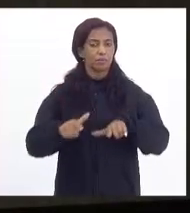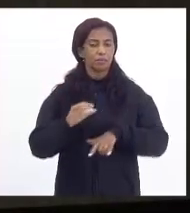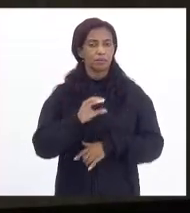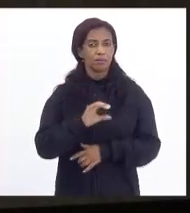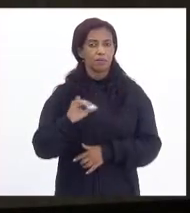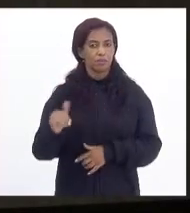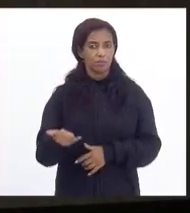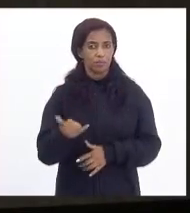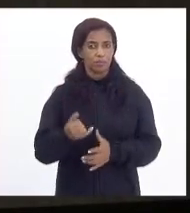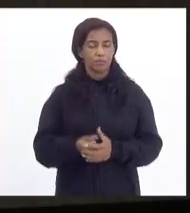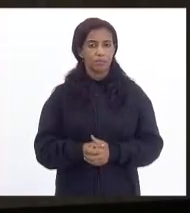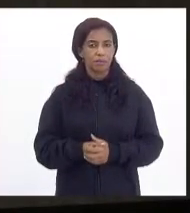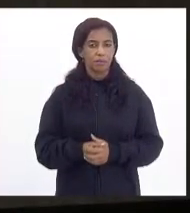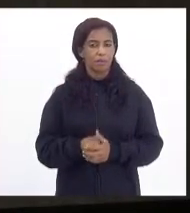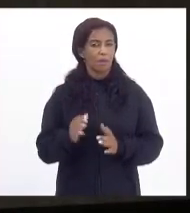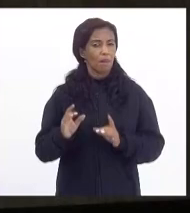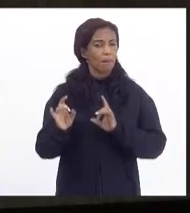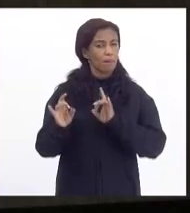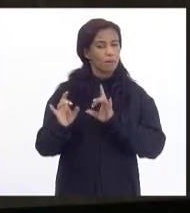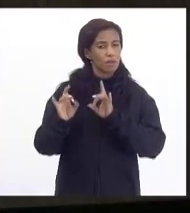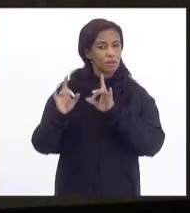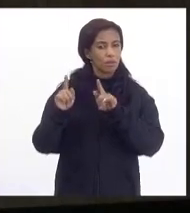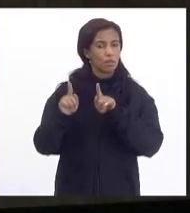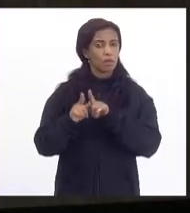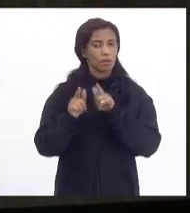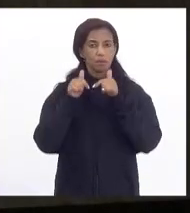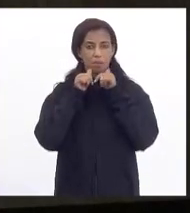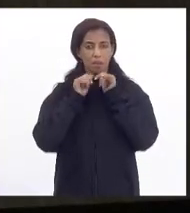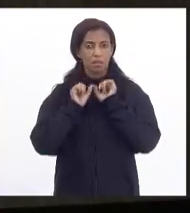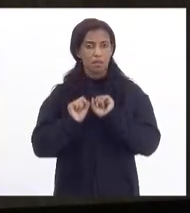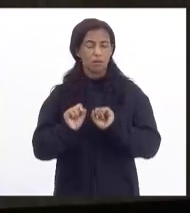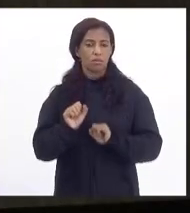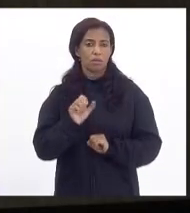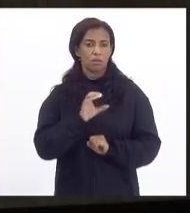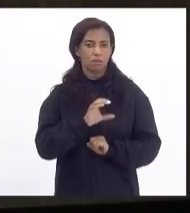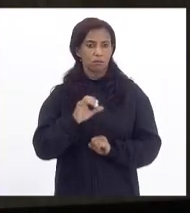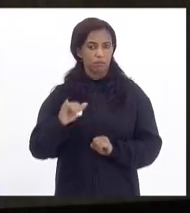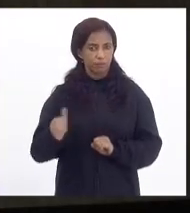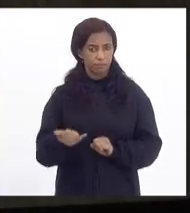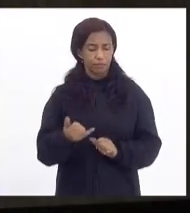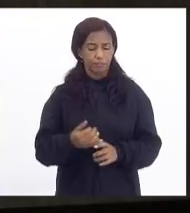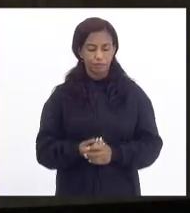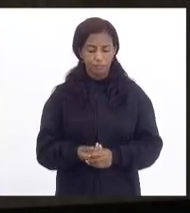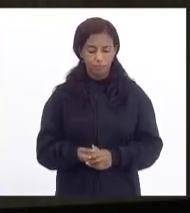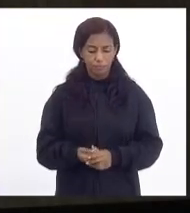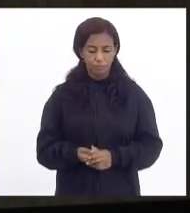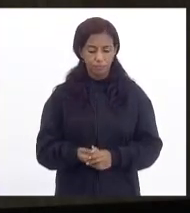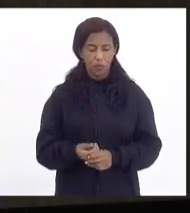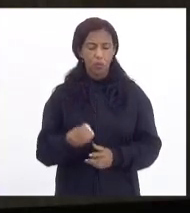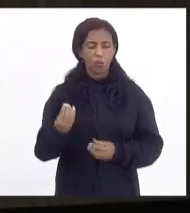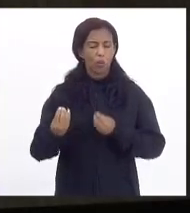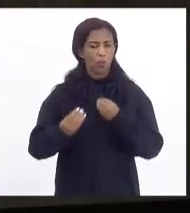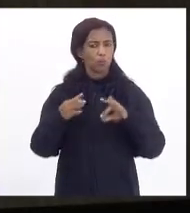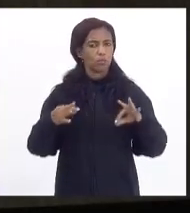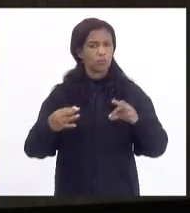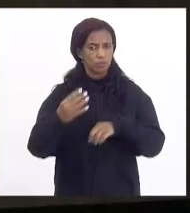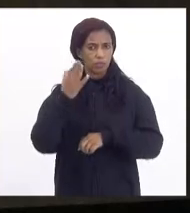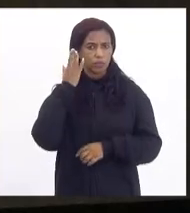preciosamente da assessoria da CCJ. que, como todos sabem,